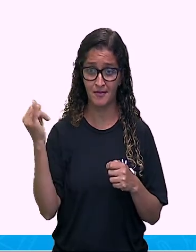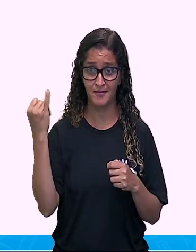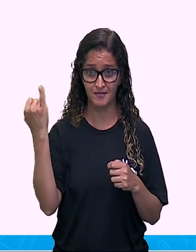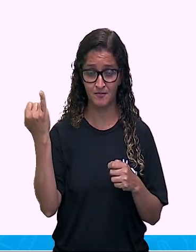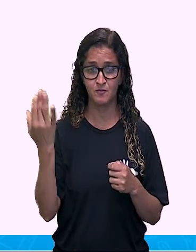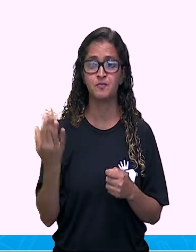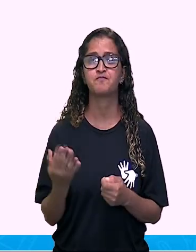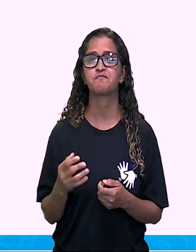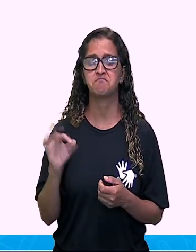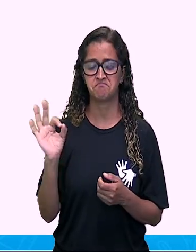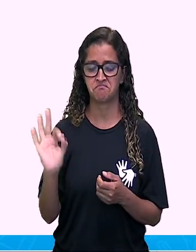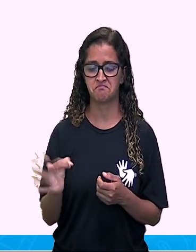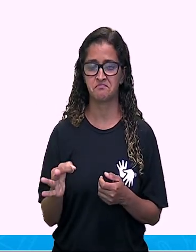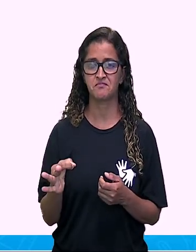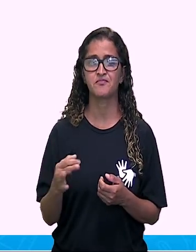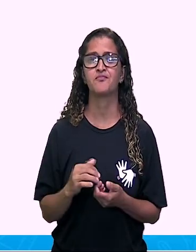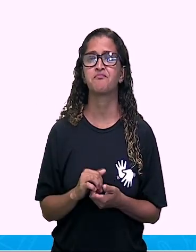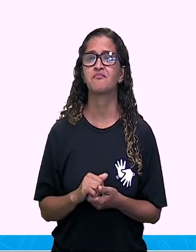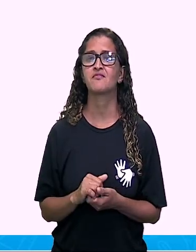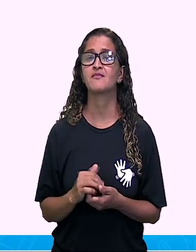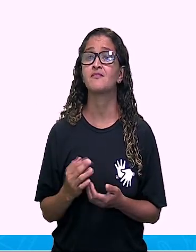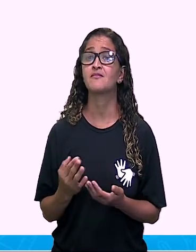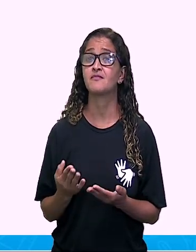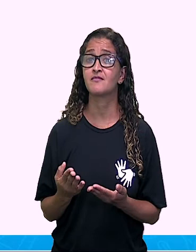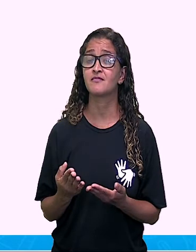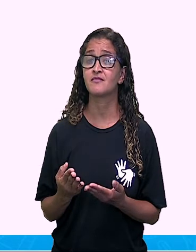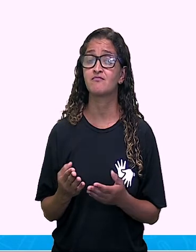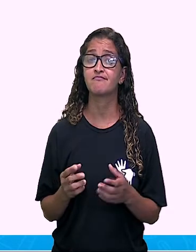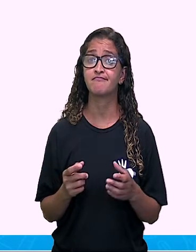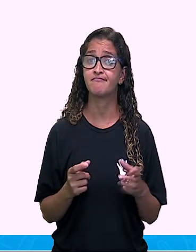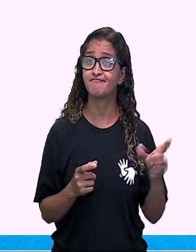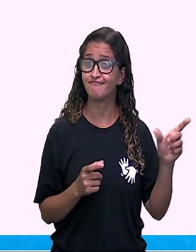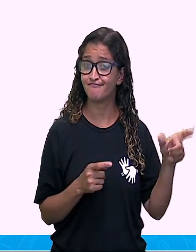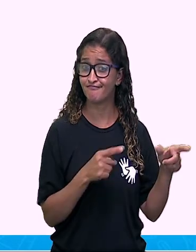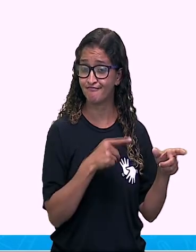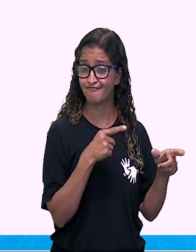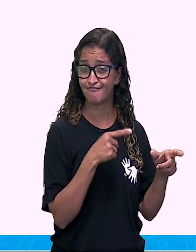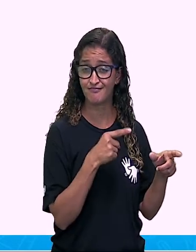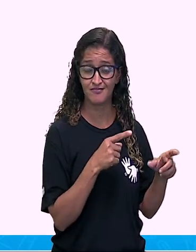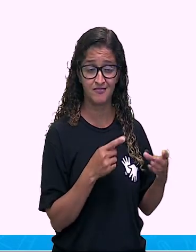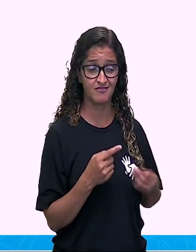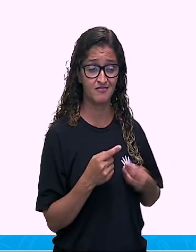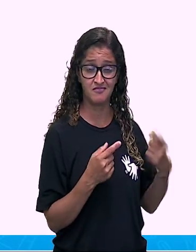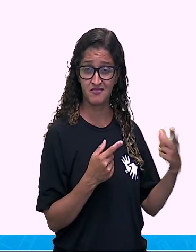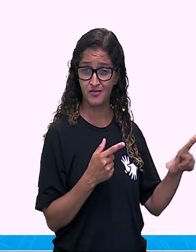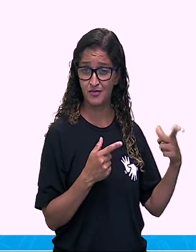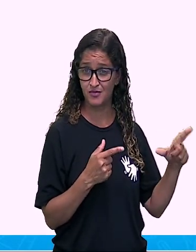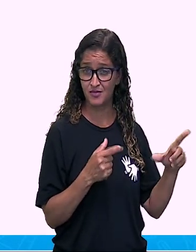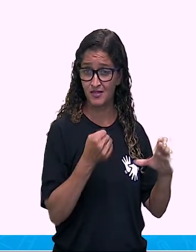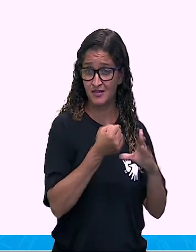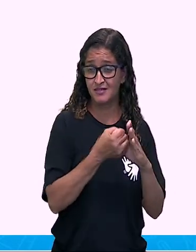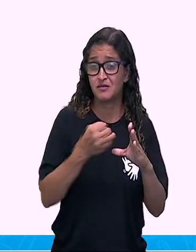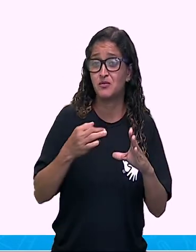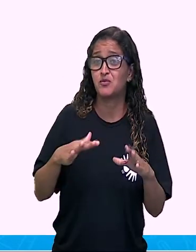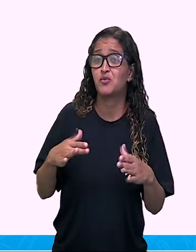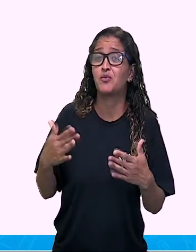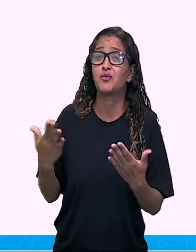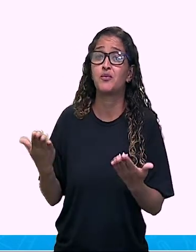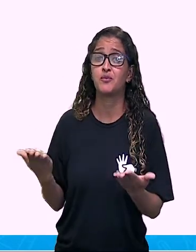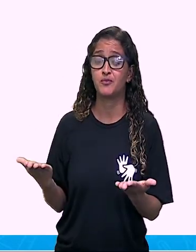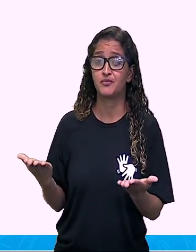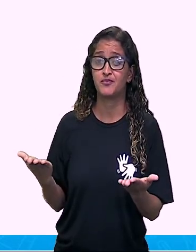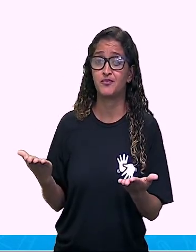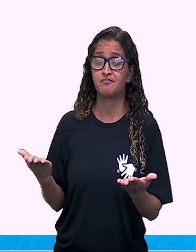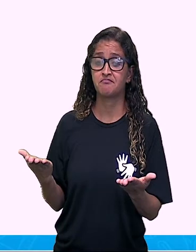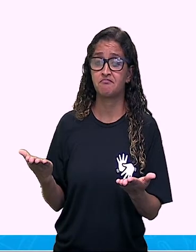Certo? Seres não vivos. Quais são as características dos seres não